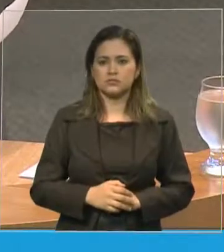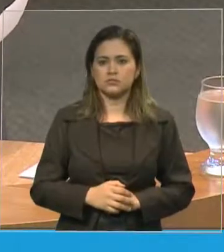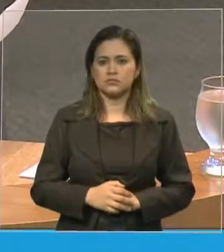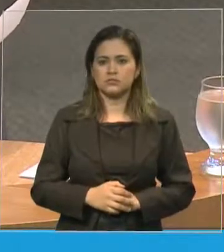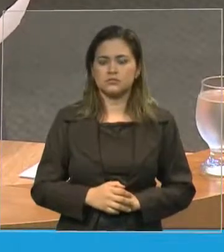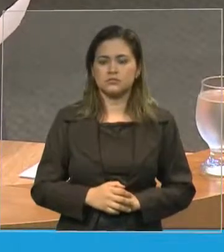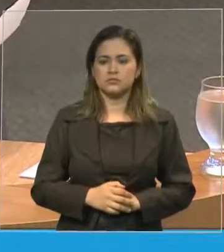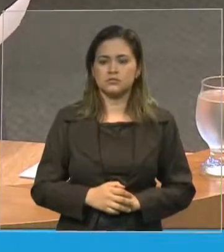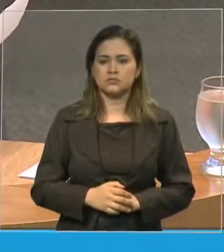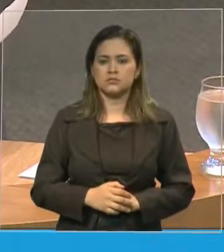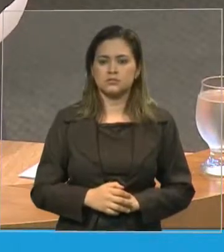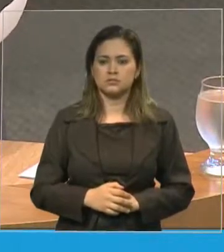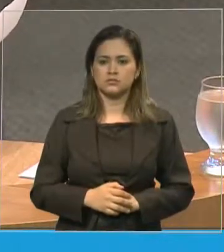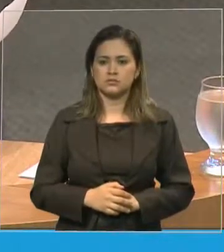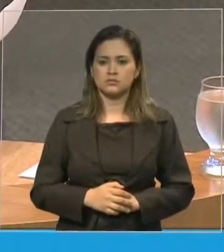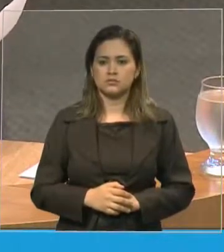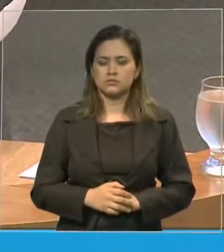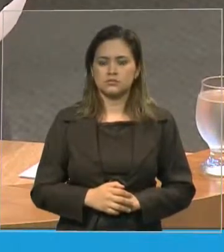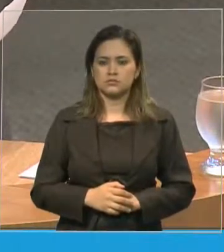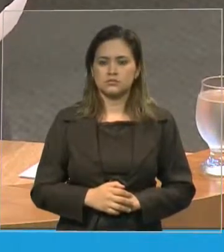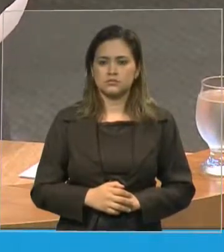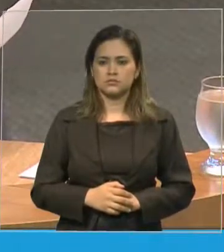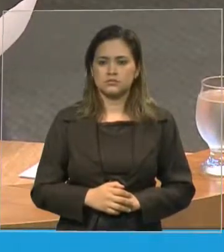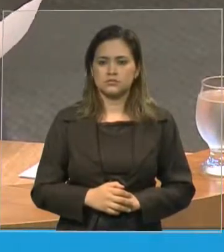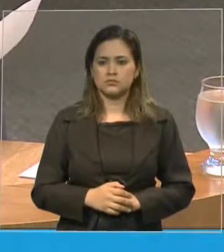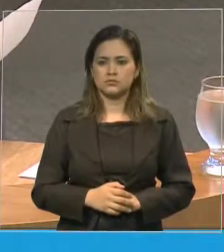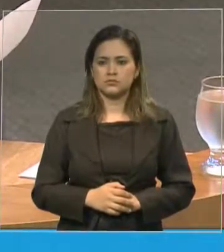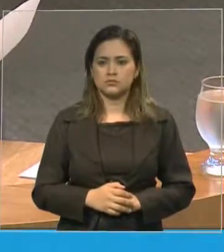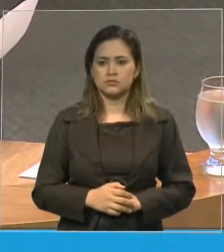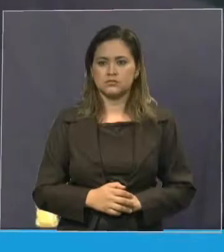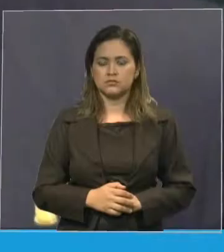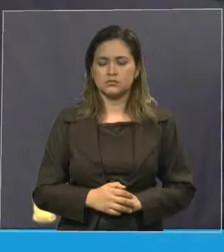saúdo todos os pastores,